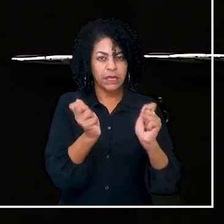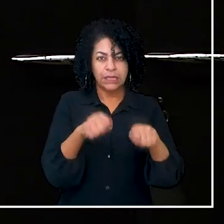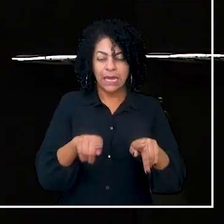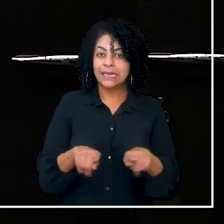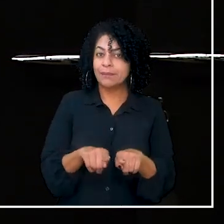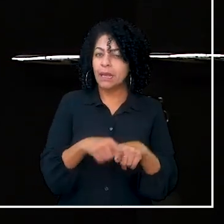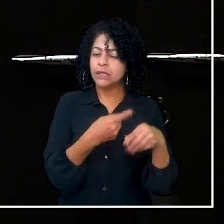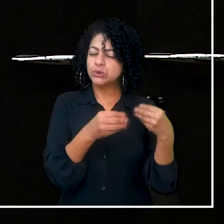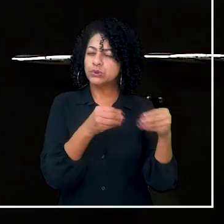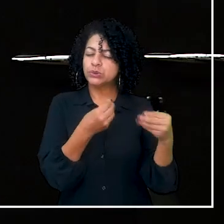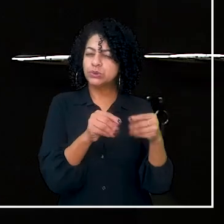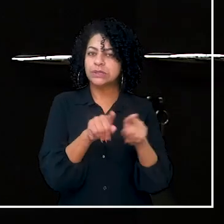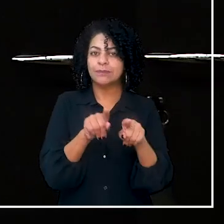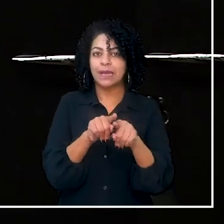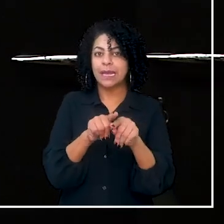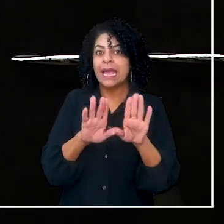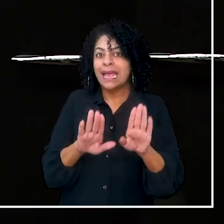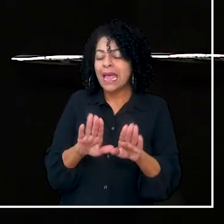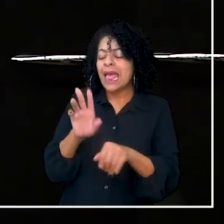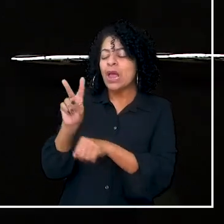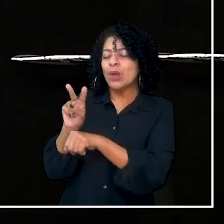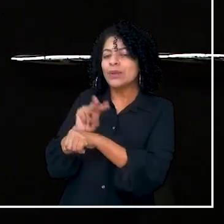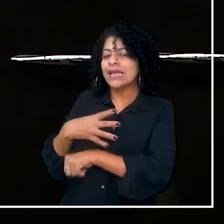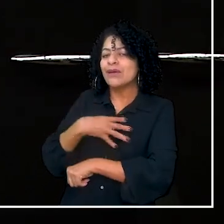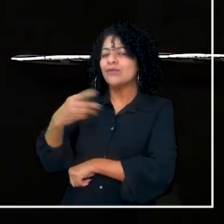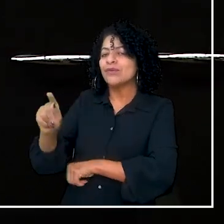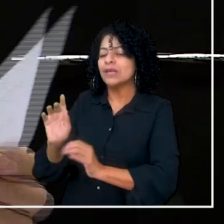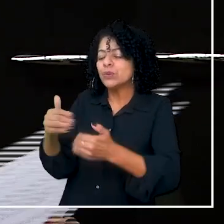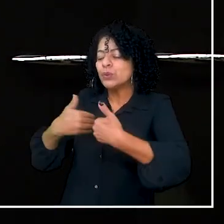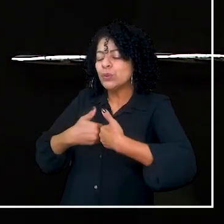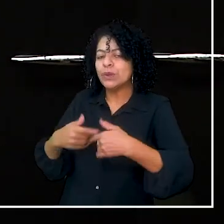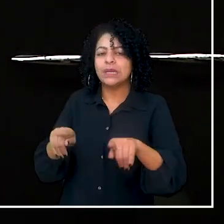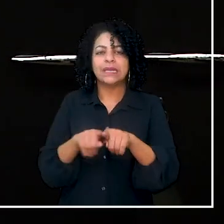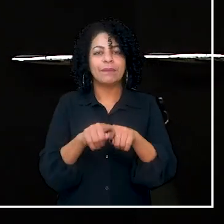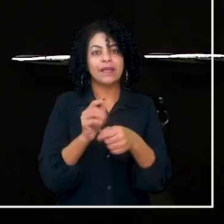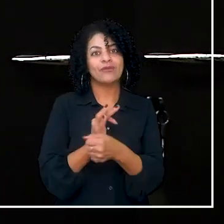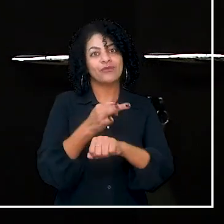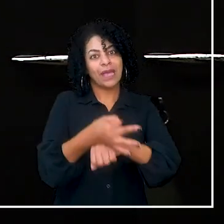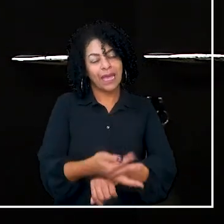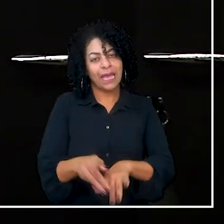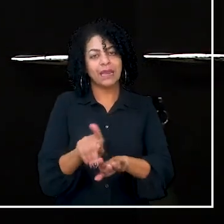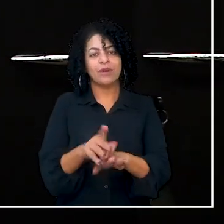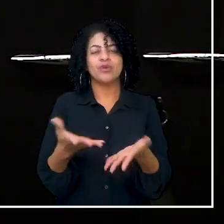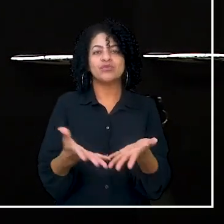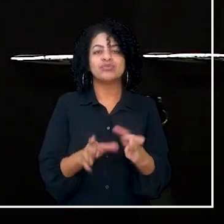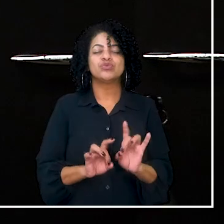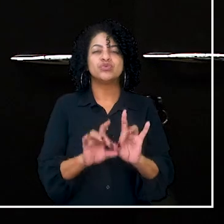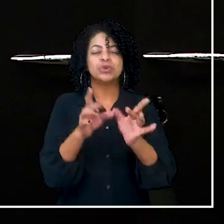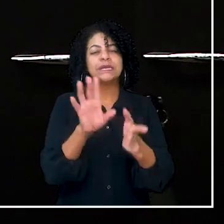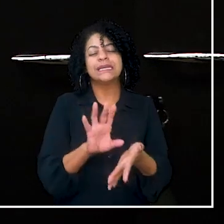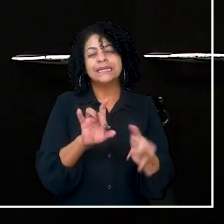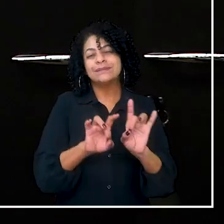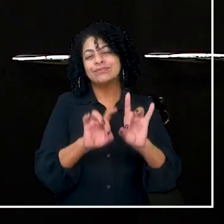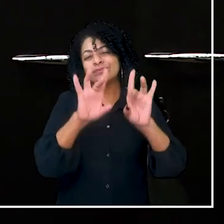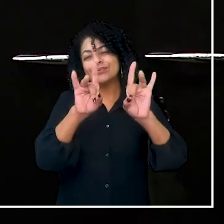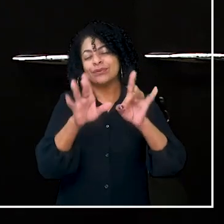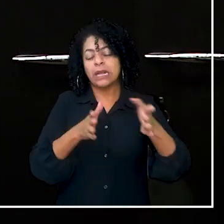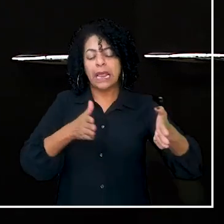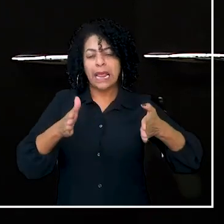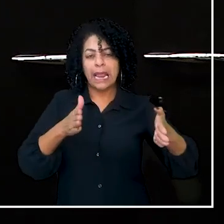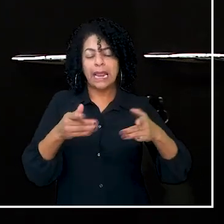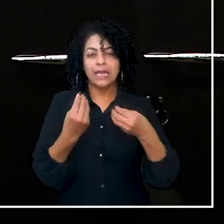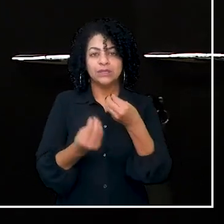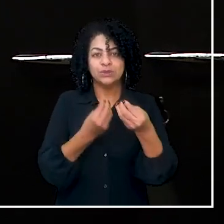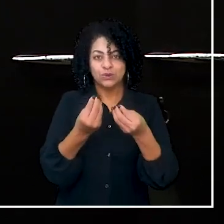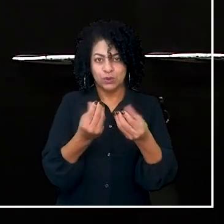teletrabalho. Uma flexibilização do regime de trabalho e das férias. Um regime especial de